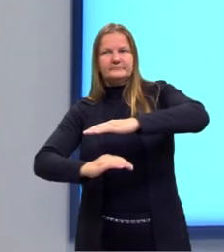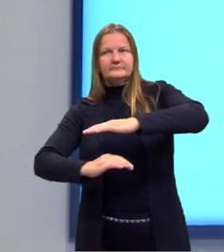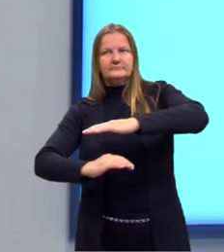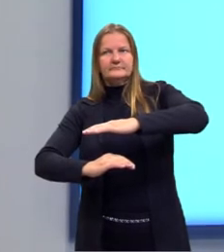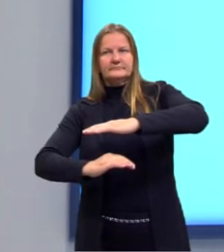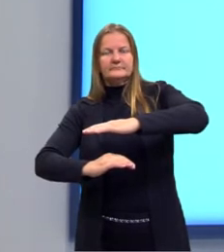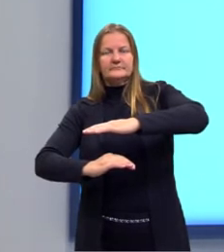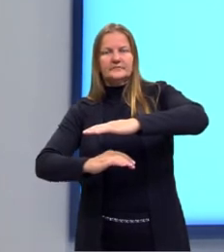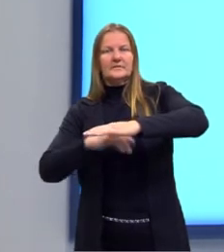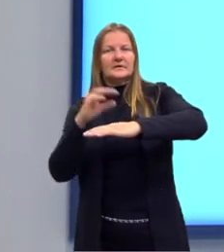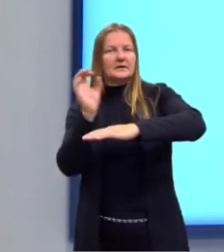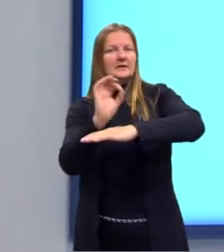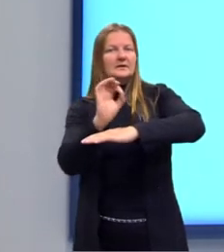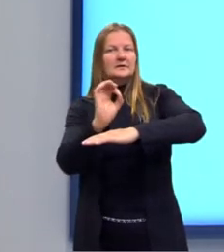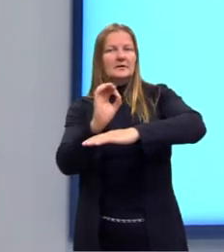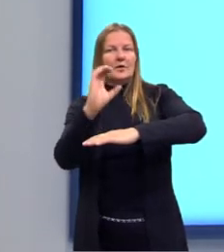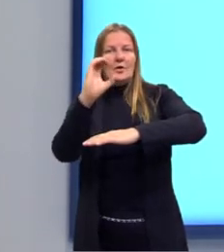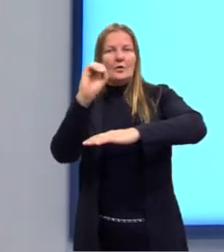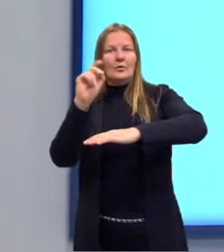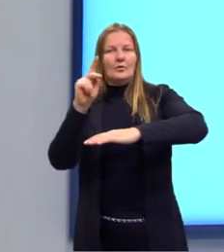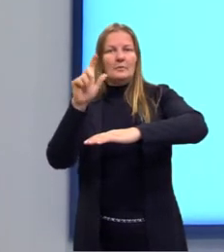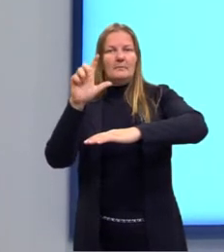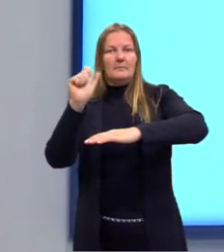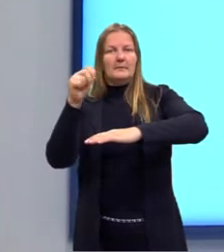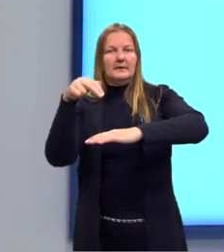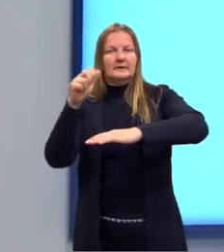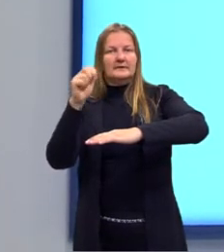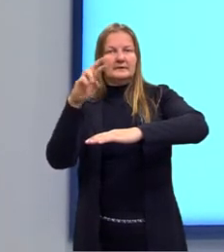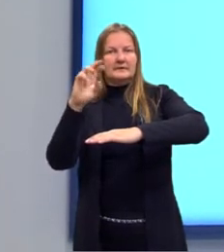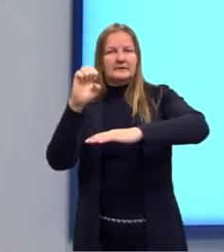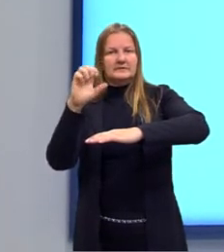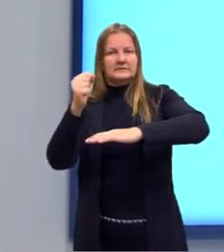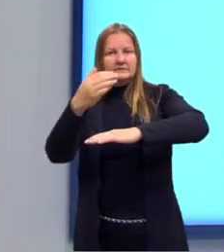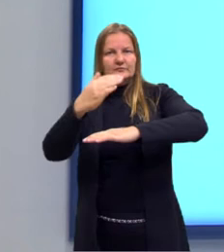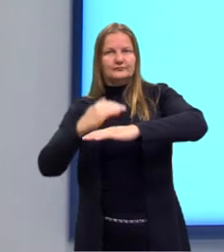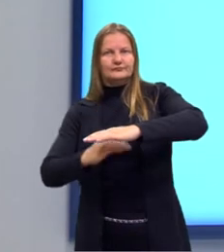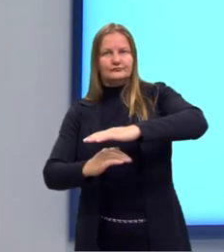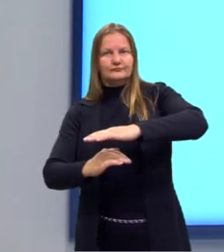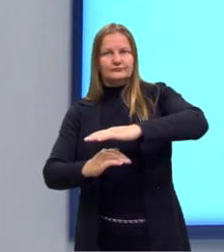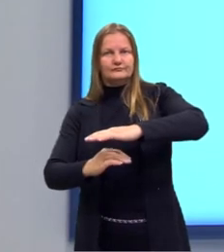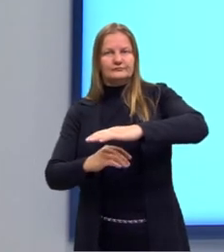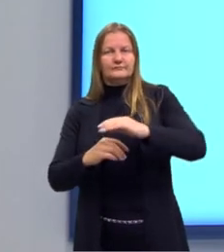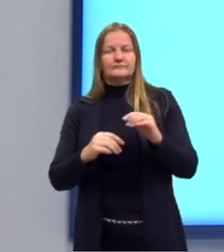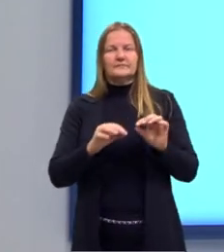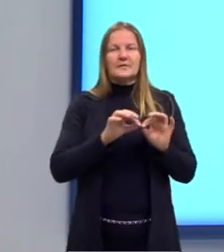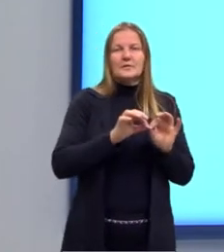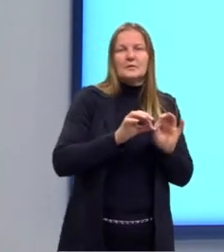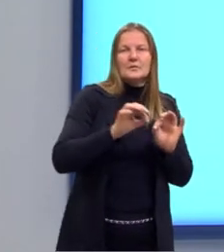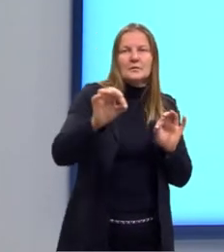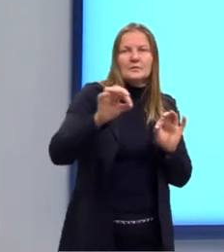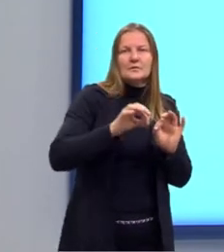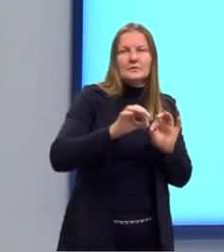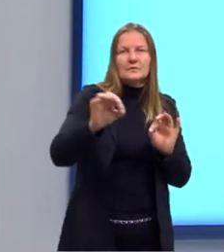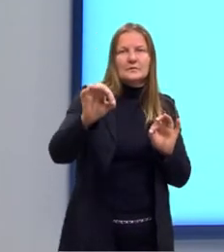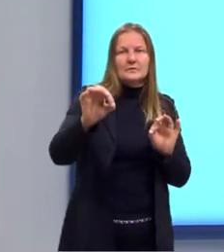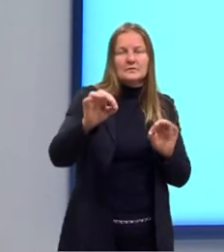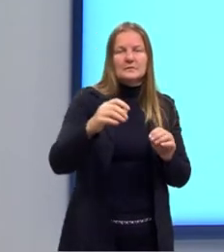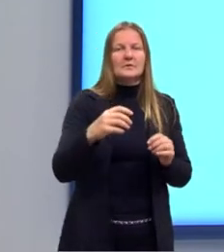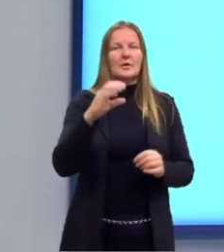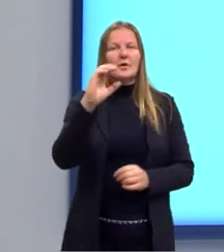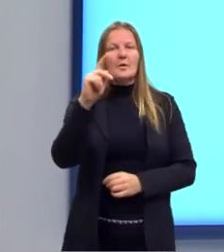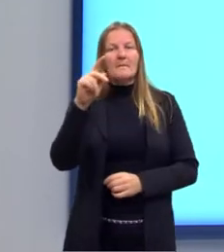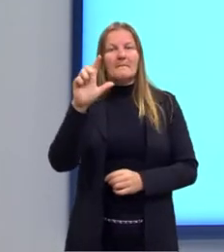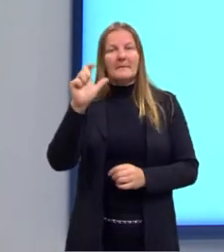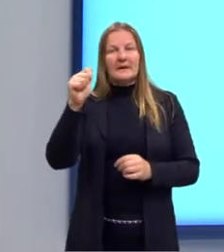que eles não são pontos coplanares. Então, colineares pertencem à mesma reta e